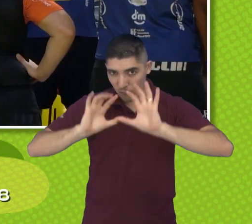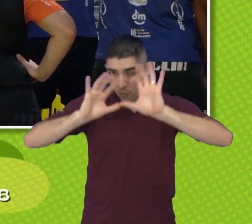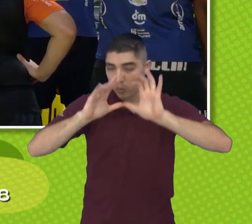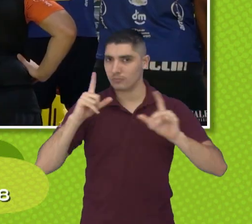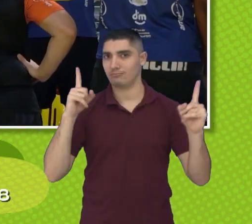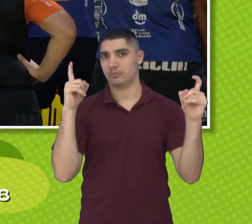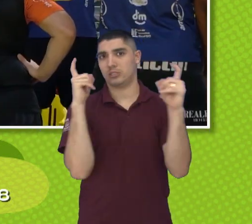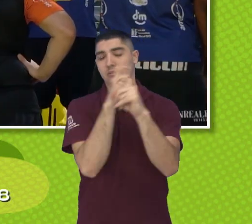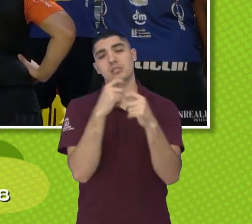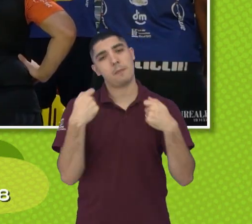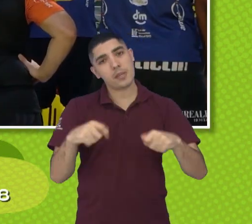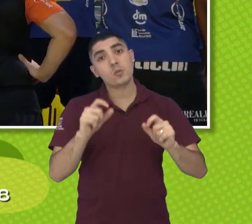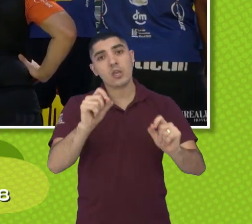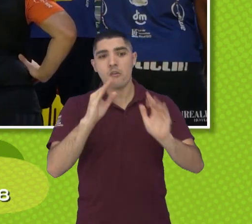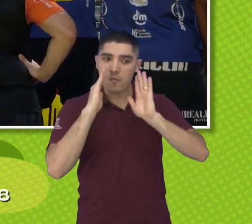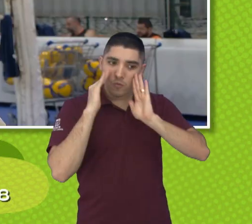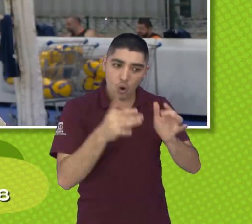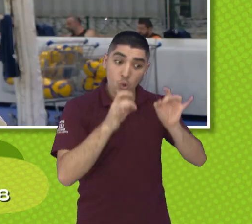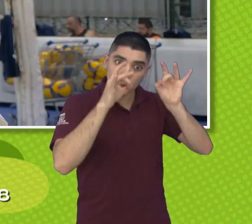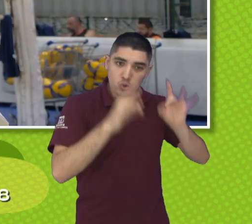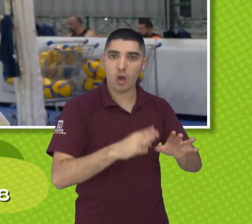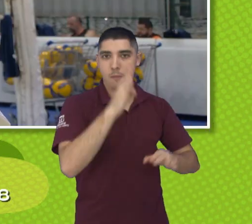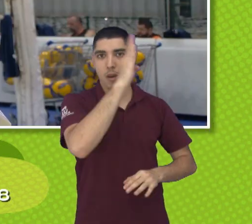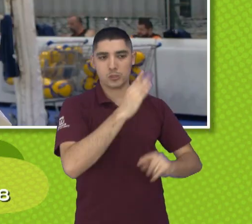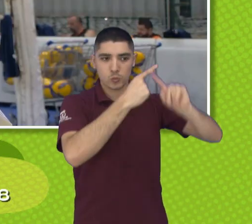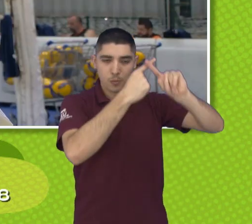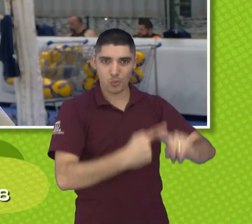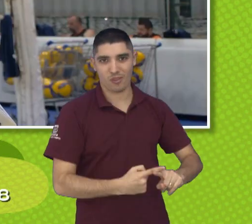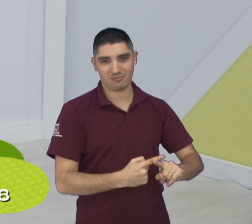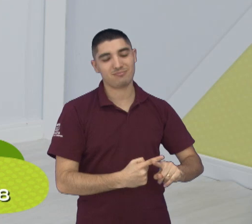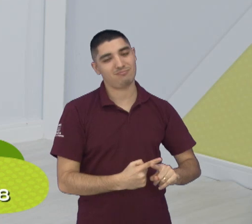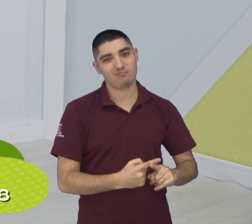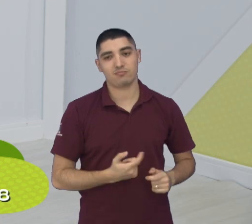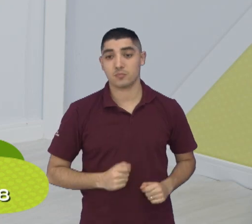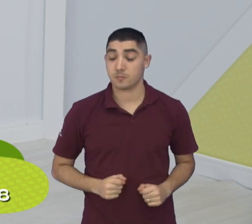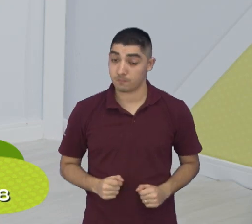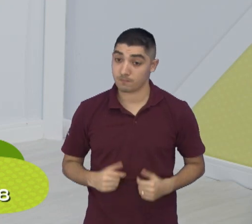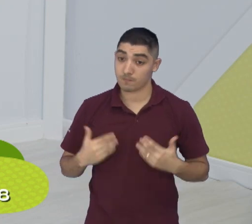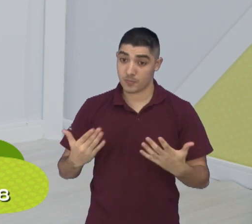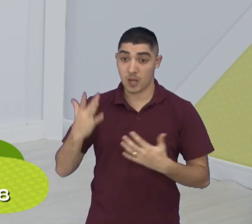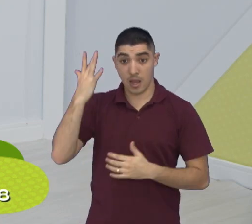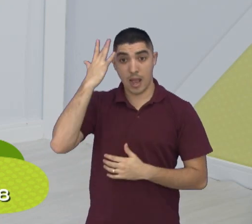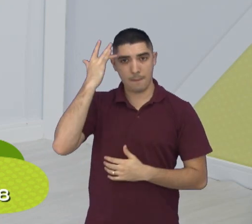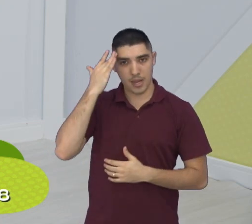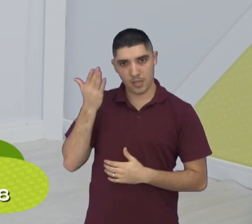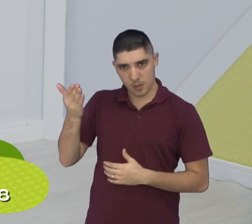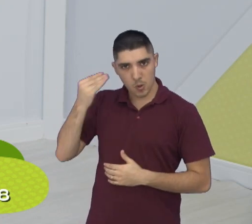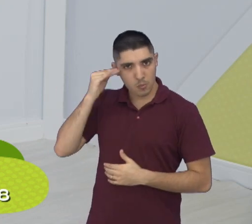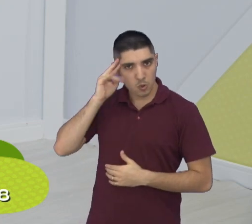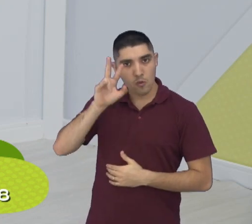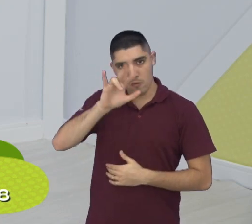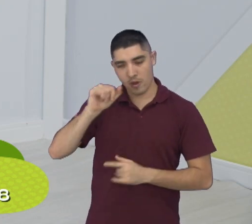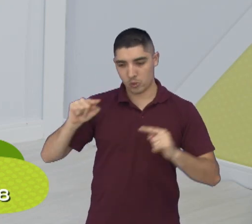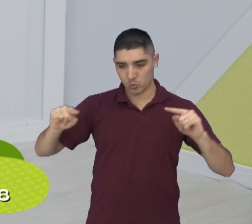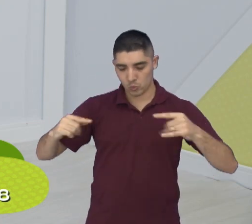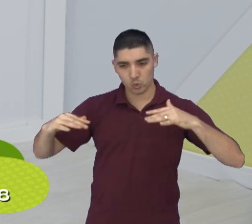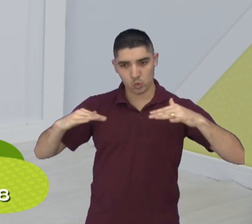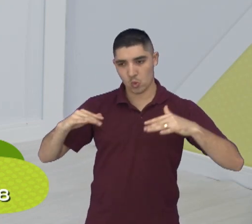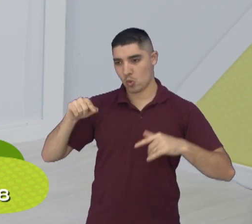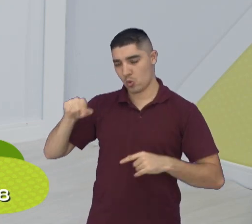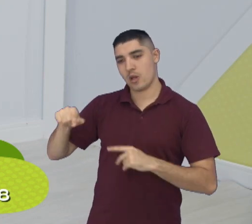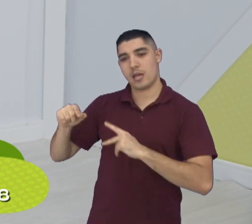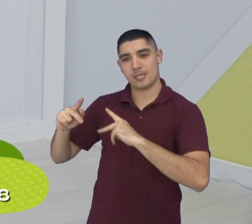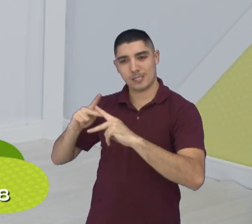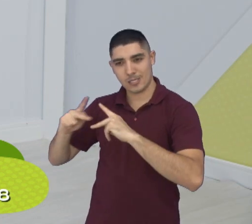atenção voltada praticamente 100% aqui para São José dos Campos. Pois é, amanhã você vai estar no jogo entre São José e Campinas e